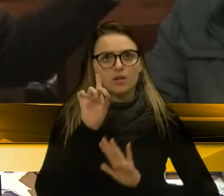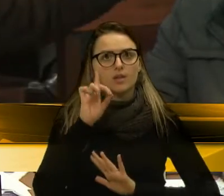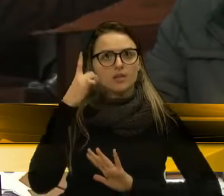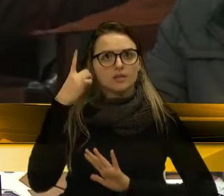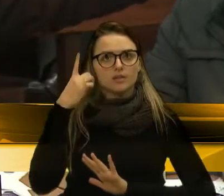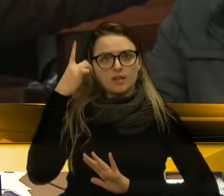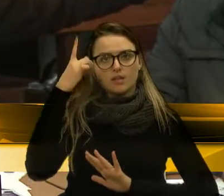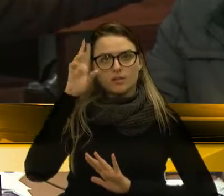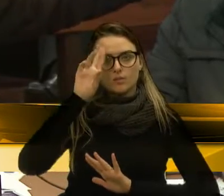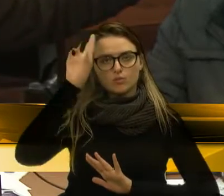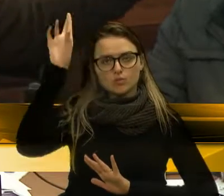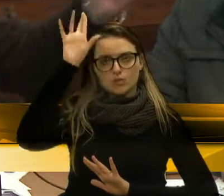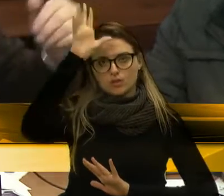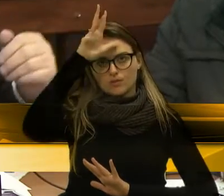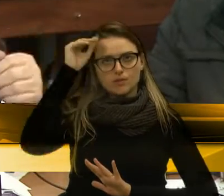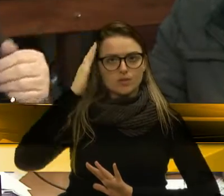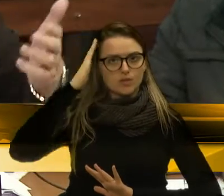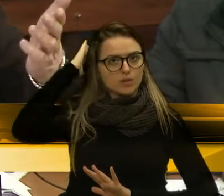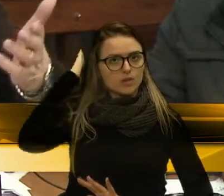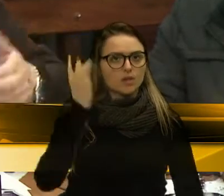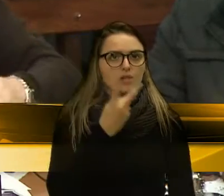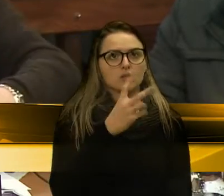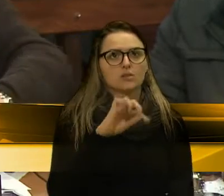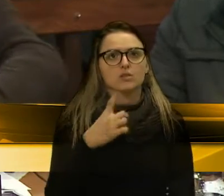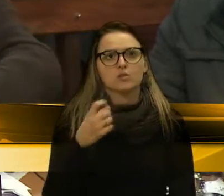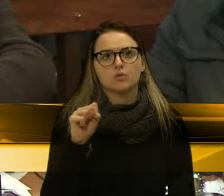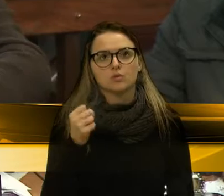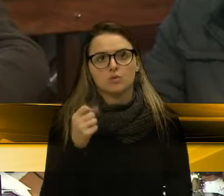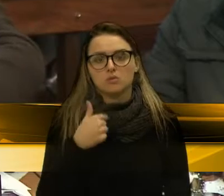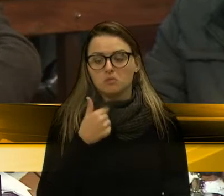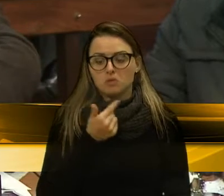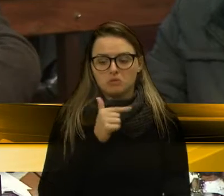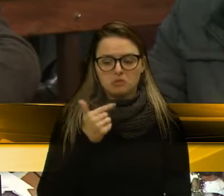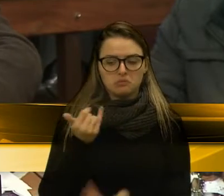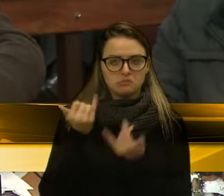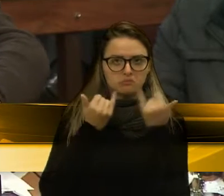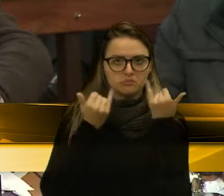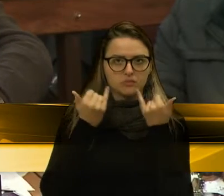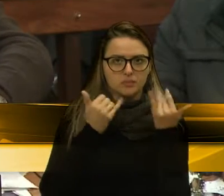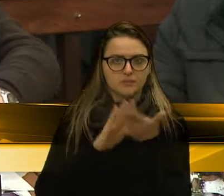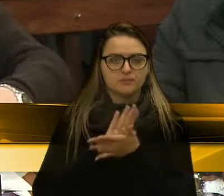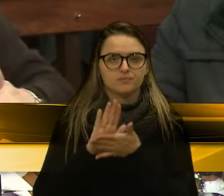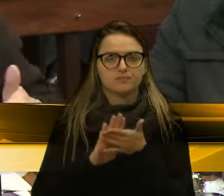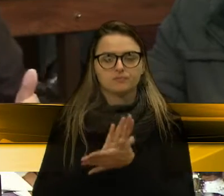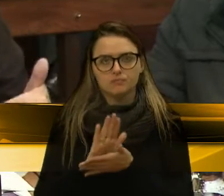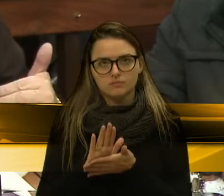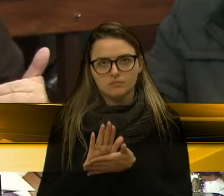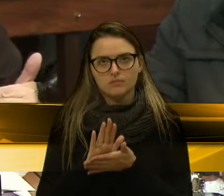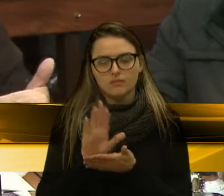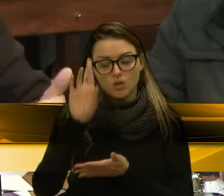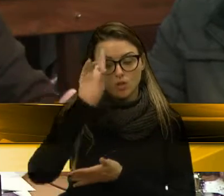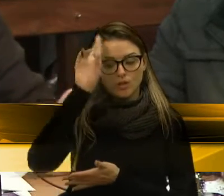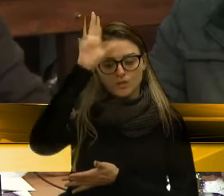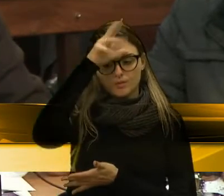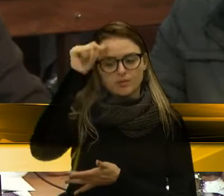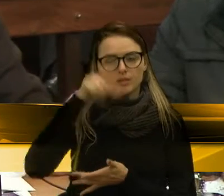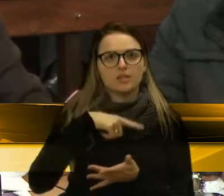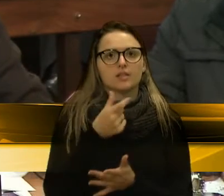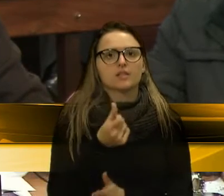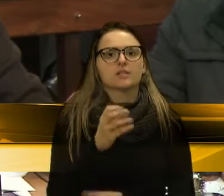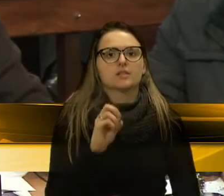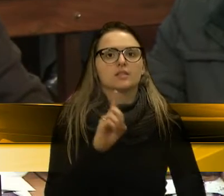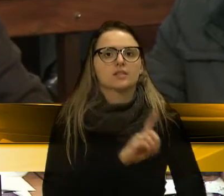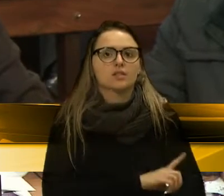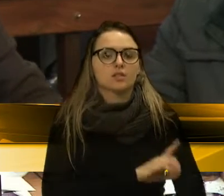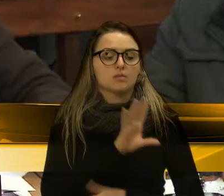prefeito, porque o José Ferreira me disse que é de 2018, eu não tinha conhecimento. Então, o prefeito terá 60 dias